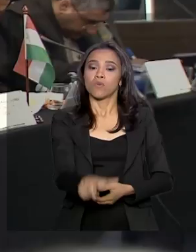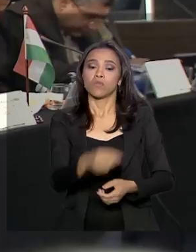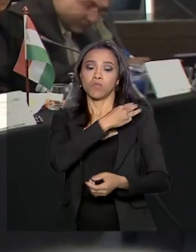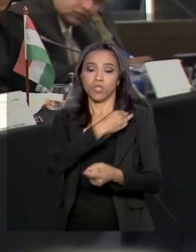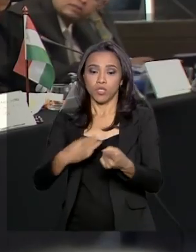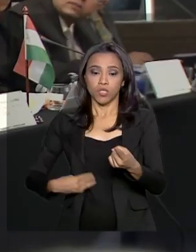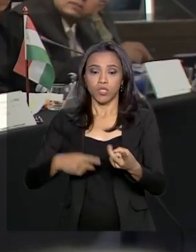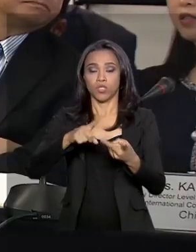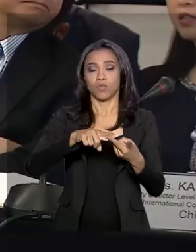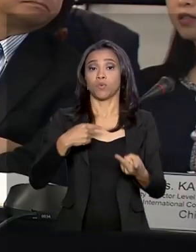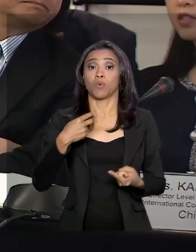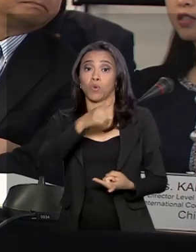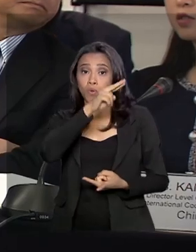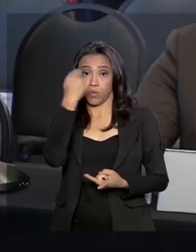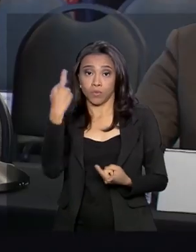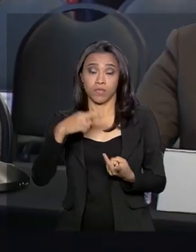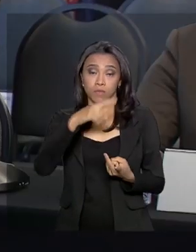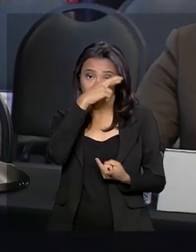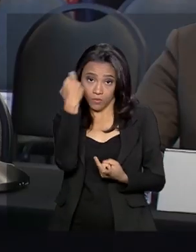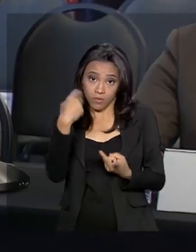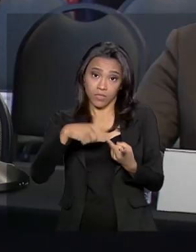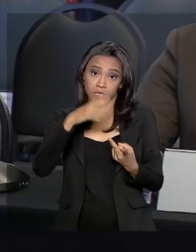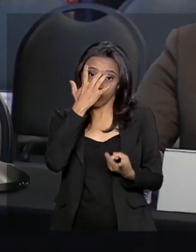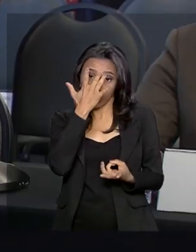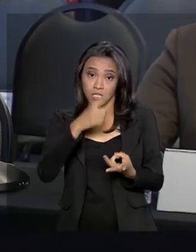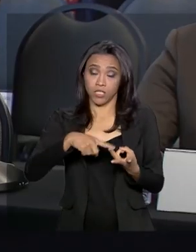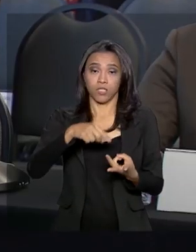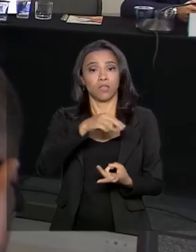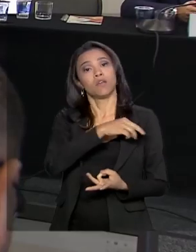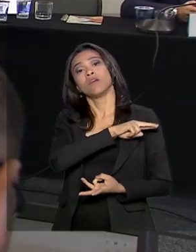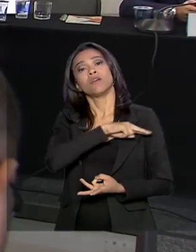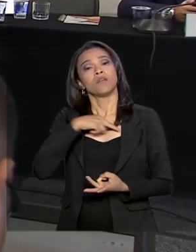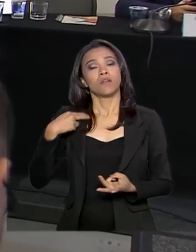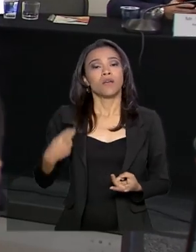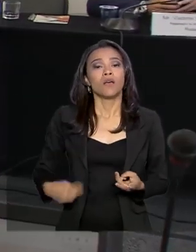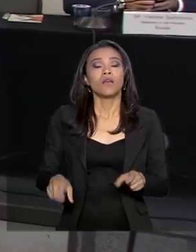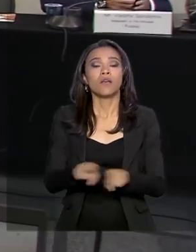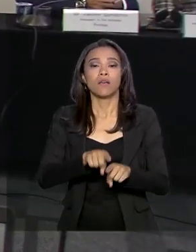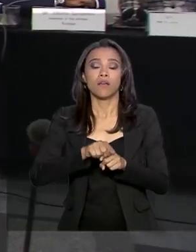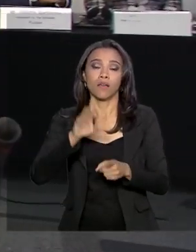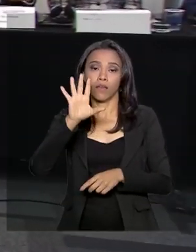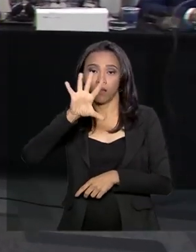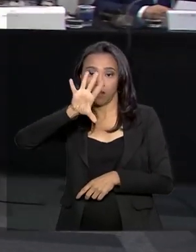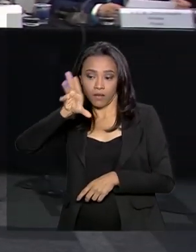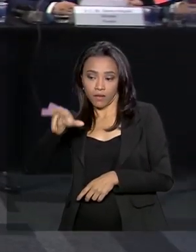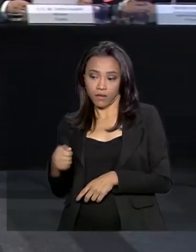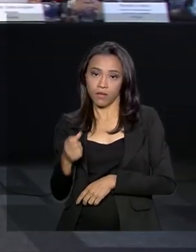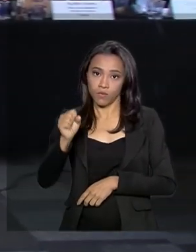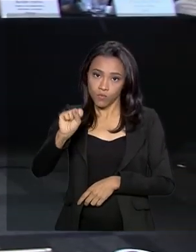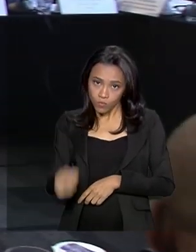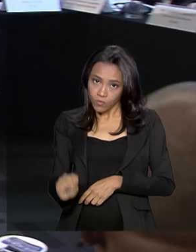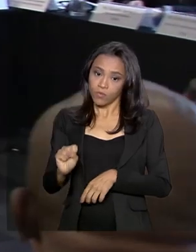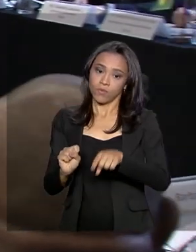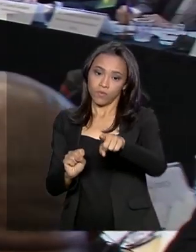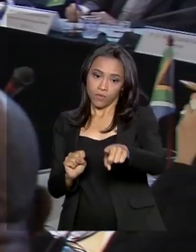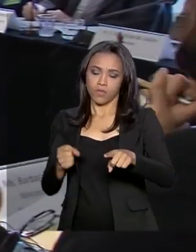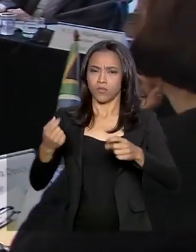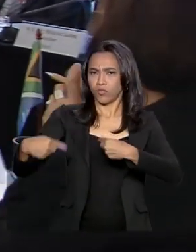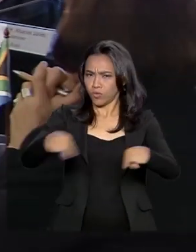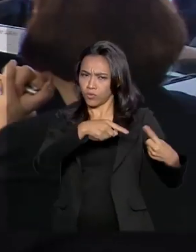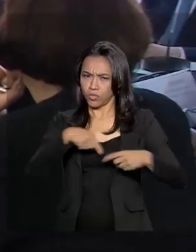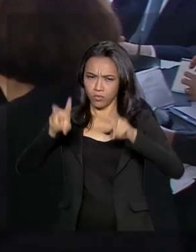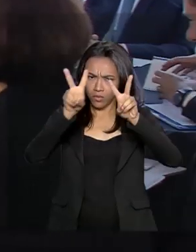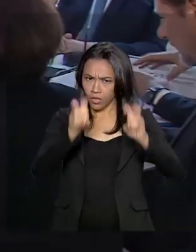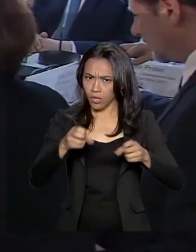Rússia, Índia, China e África do Sul, o BRICS, discutiram temas ligados à gestão do lixo, poluição do ar,